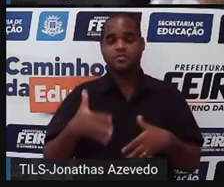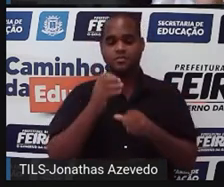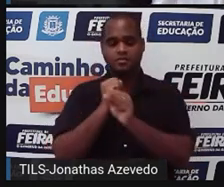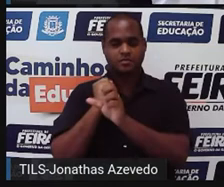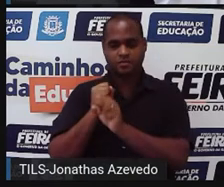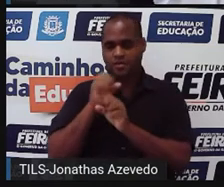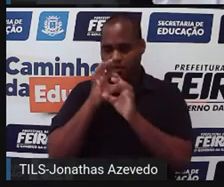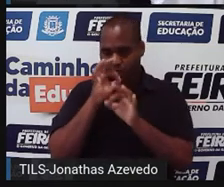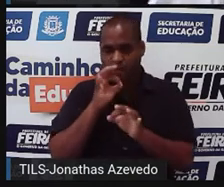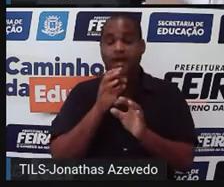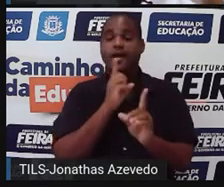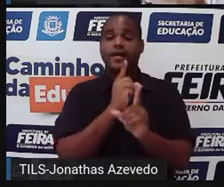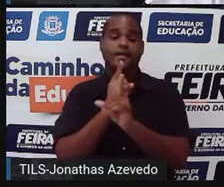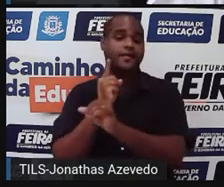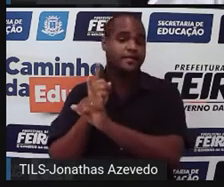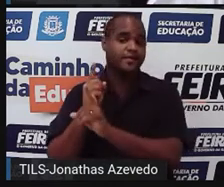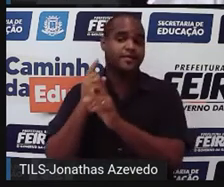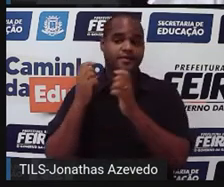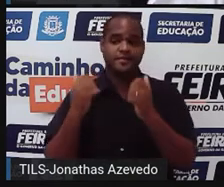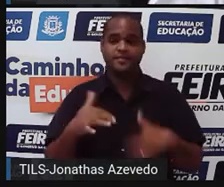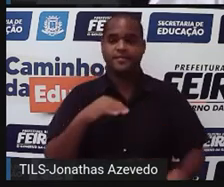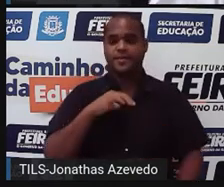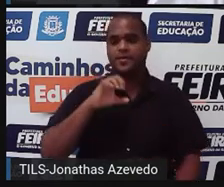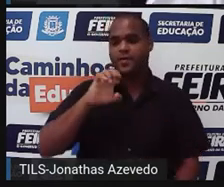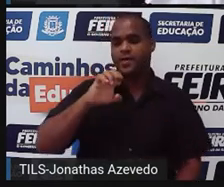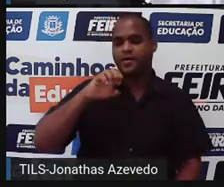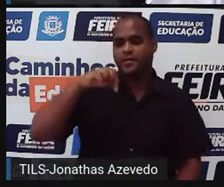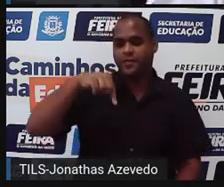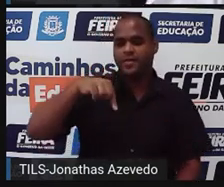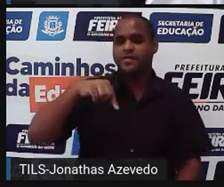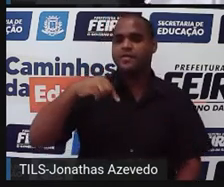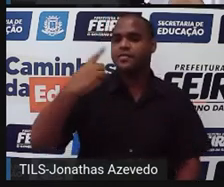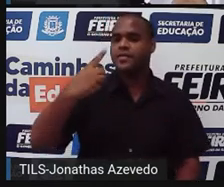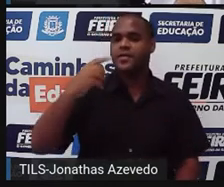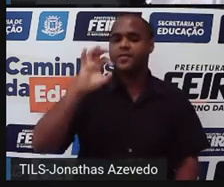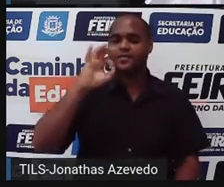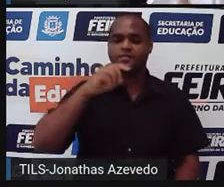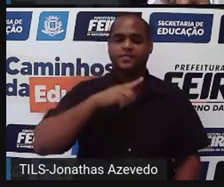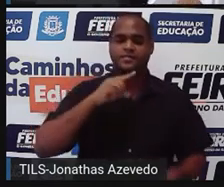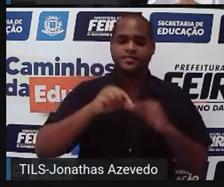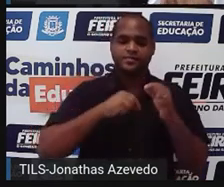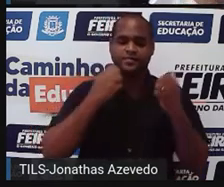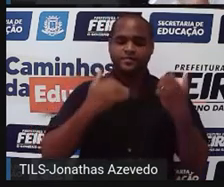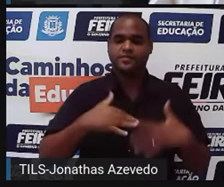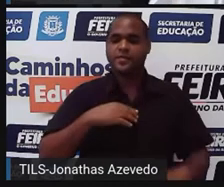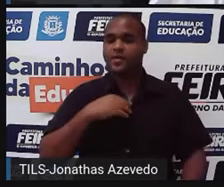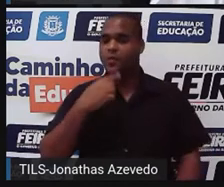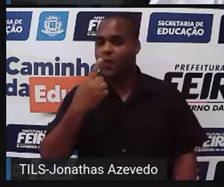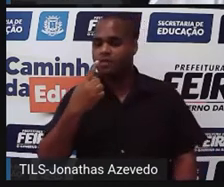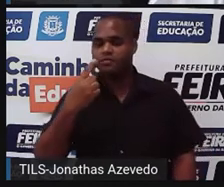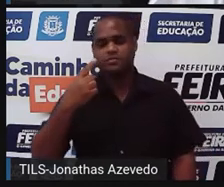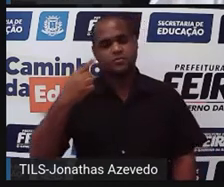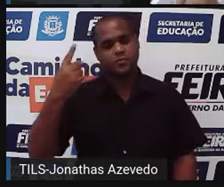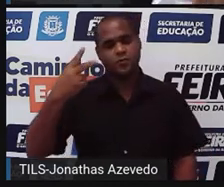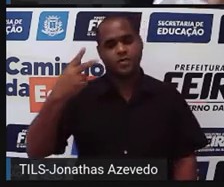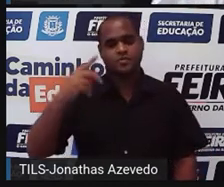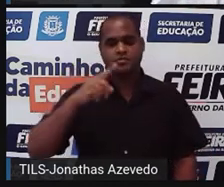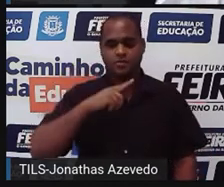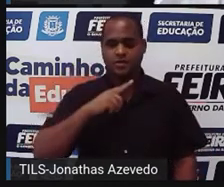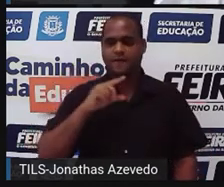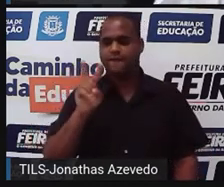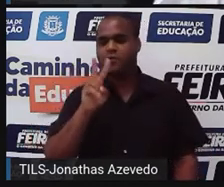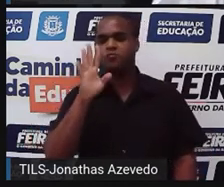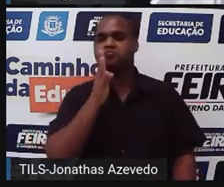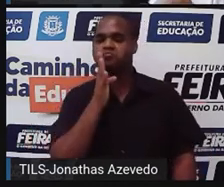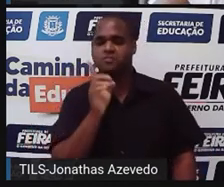também estou encontrando uma equação do primeiro grau com uma, aliás, uma não, com duas incógnitas, dois valores